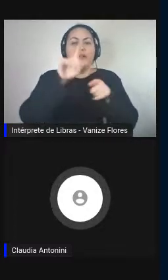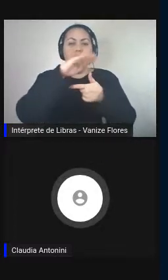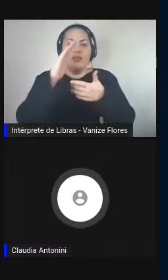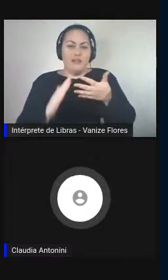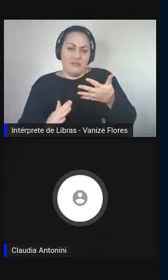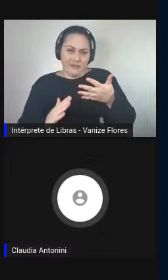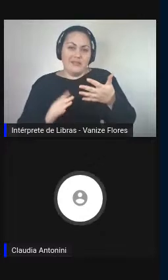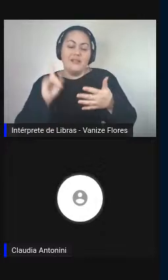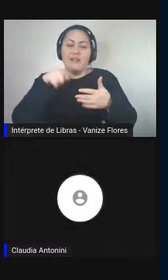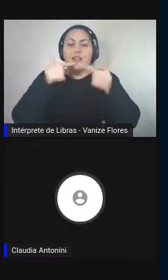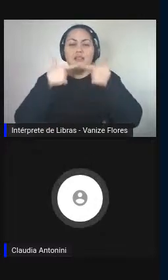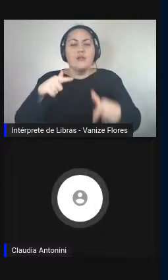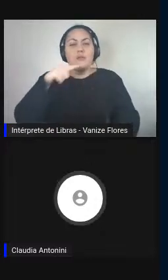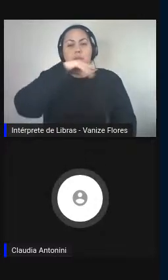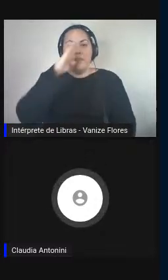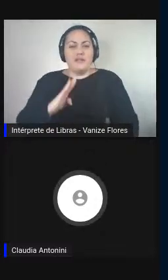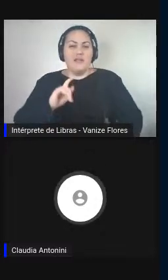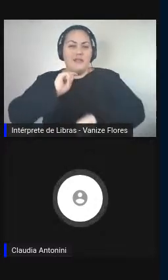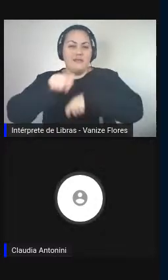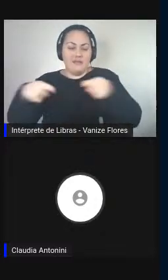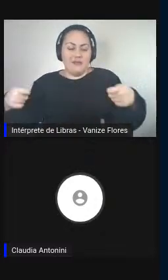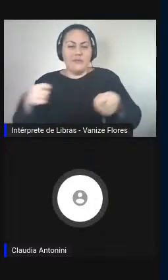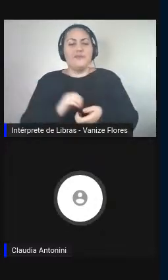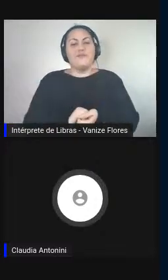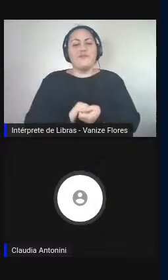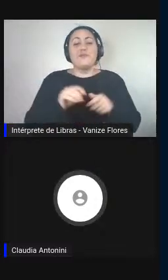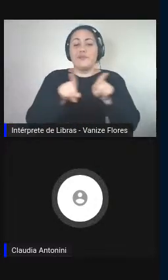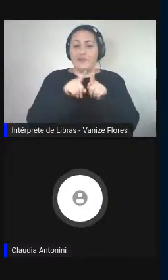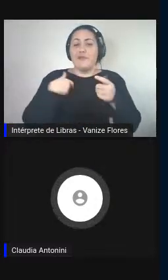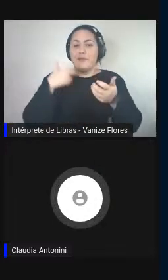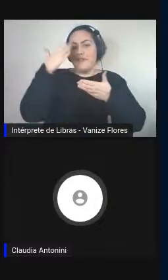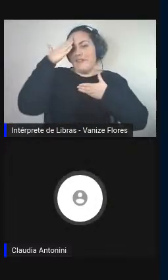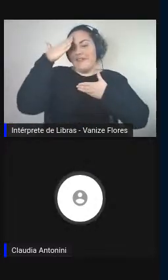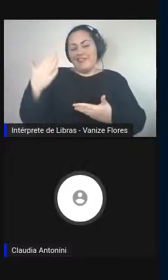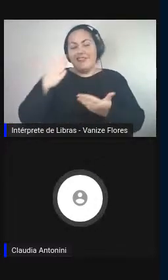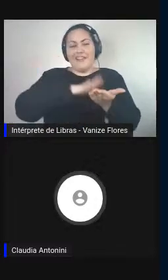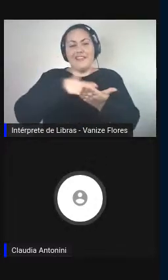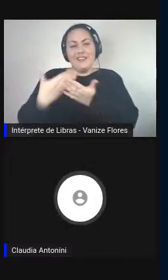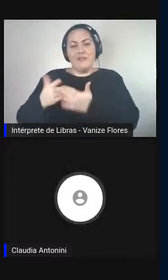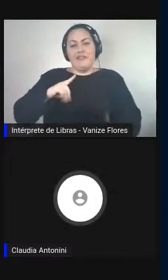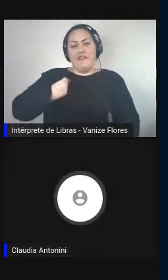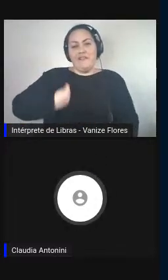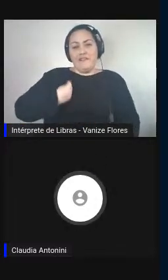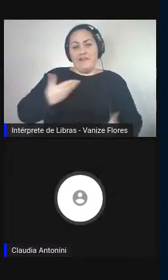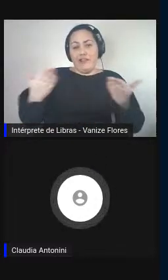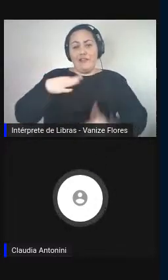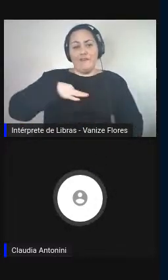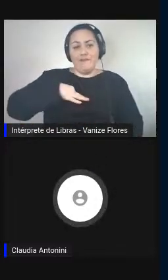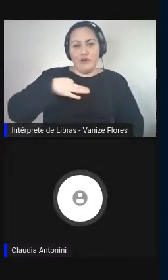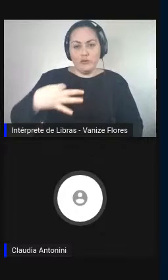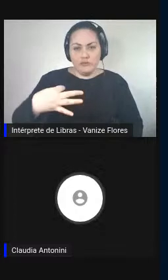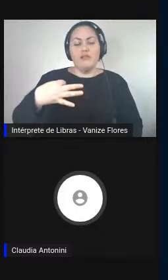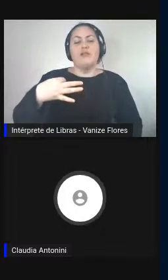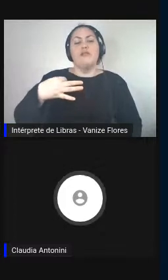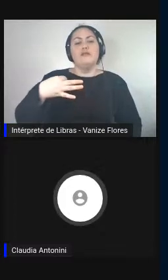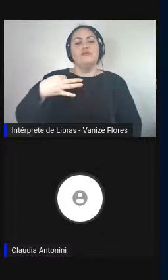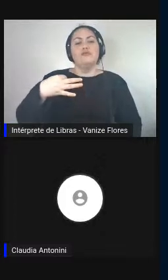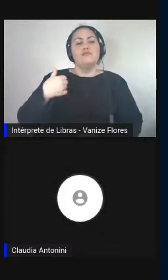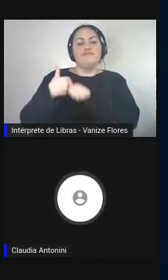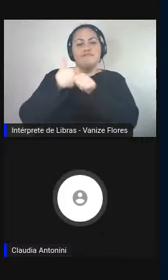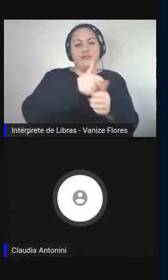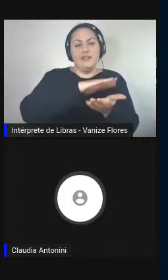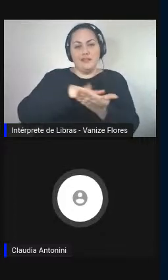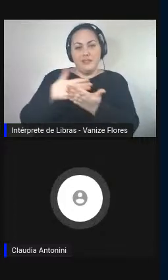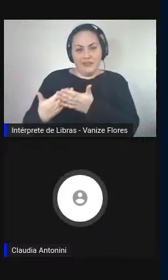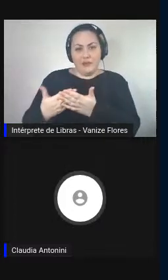Neste sentido, quero agradecer os intérpretes que estão colaborando de modo voluntário para realizar a simultânea, Cláudia,